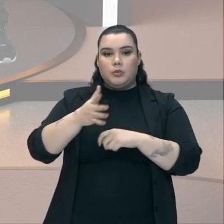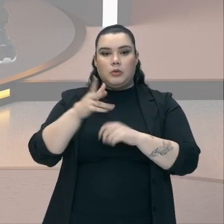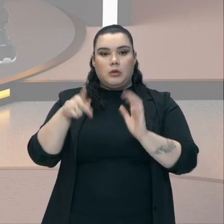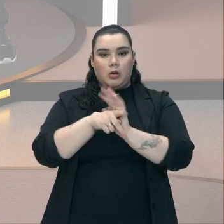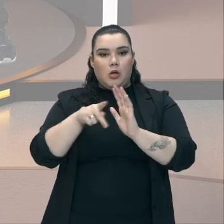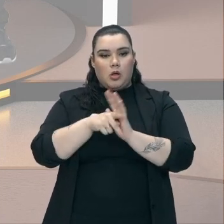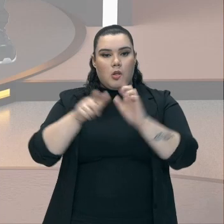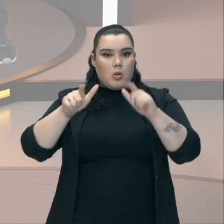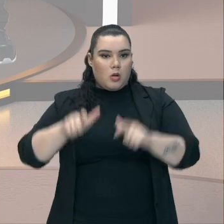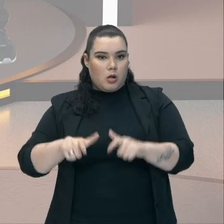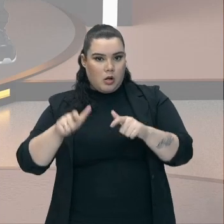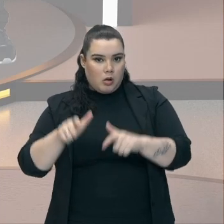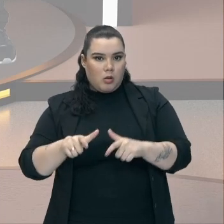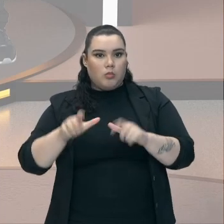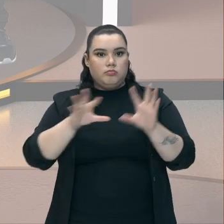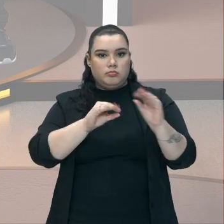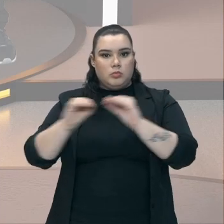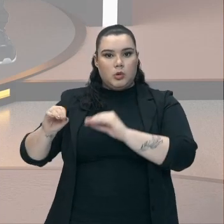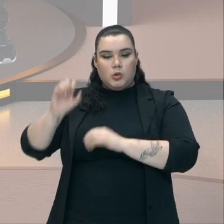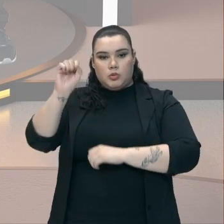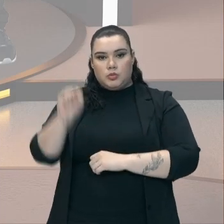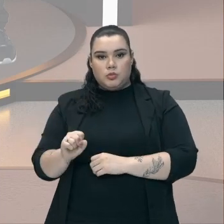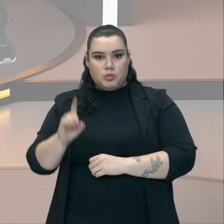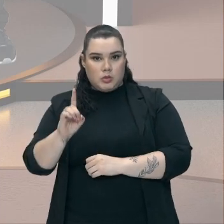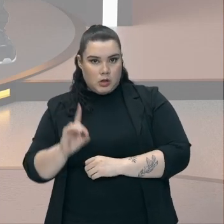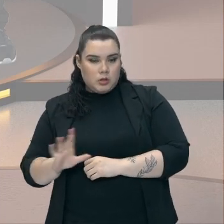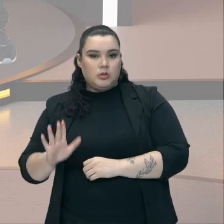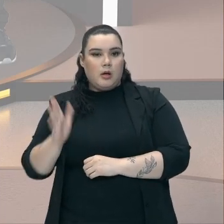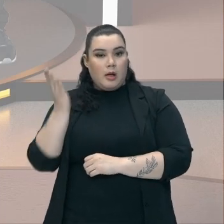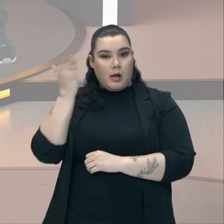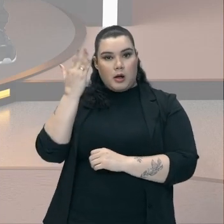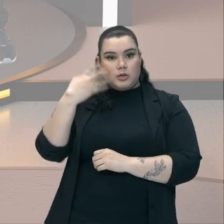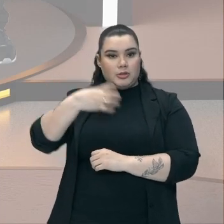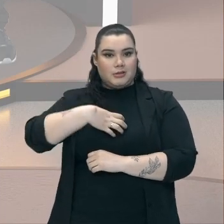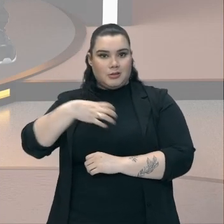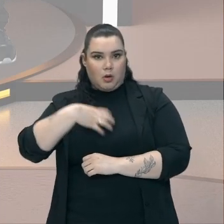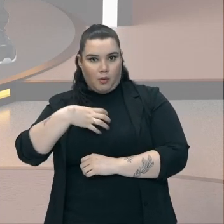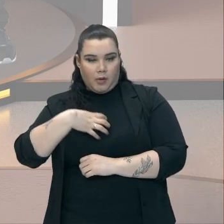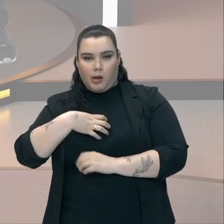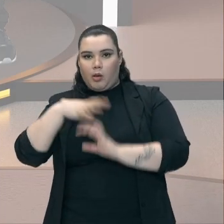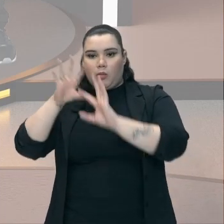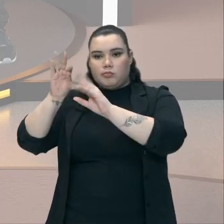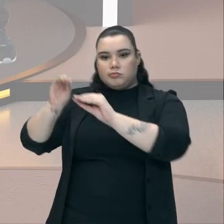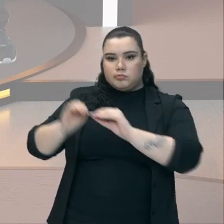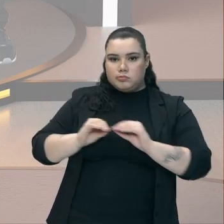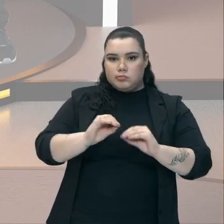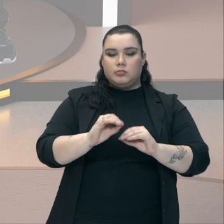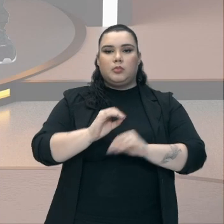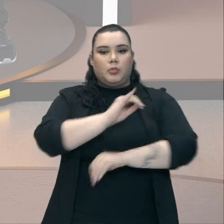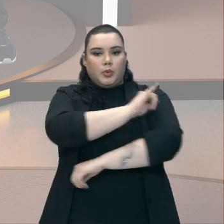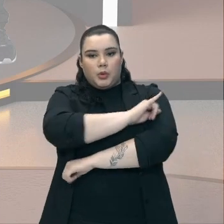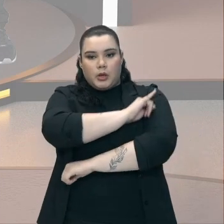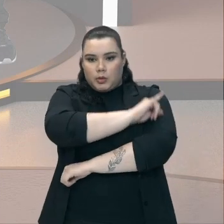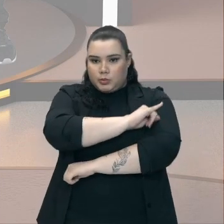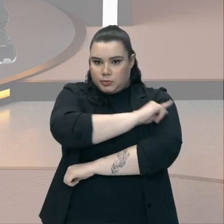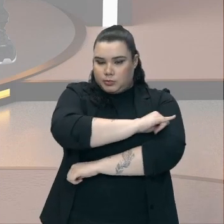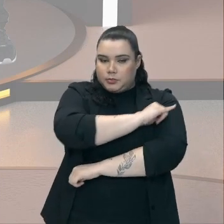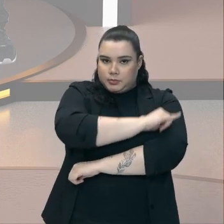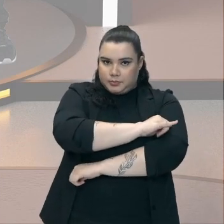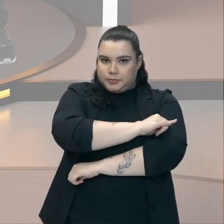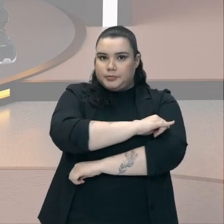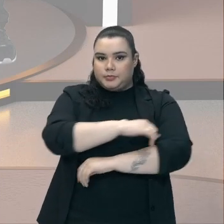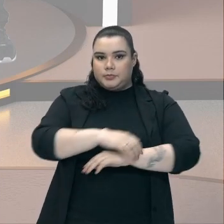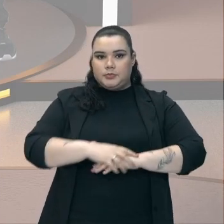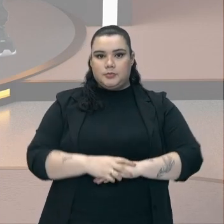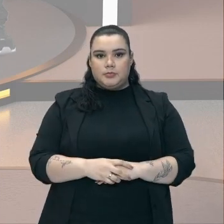Para o sudeste Que outrora Pertencia ali A capital Salvador E com o ciclo Da mineração Ela passou a ser Ali